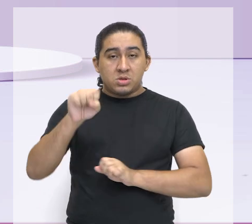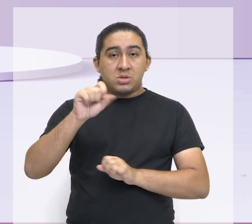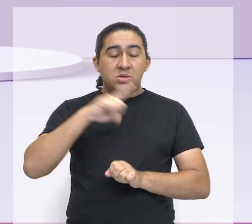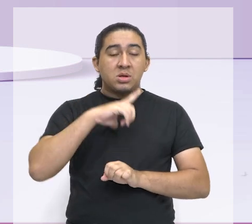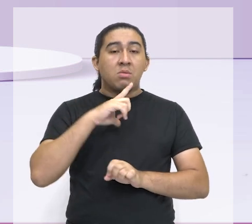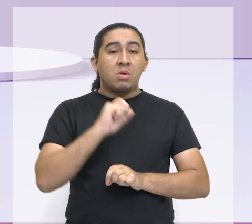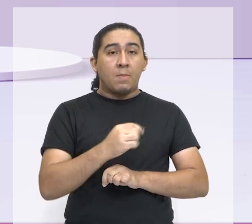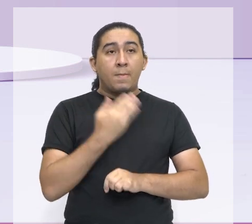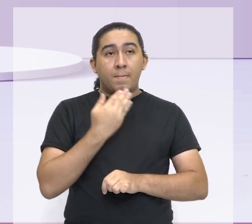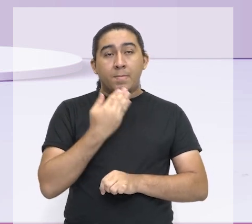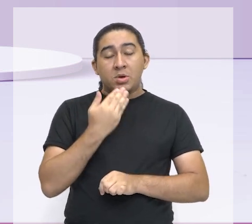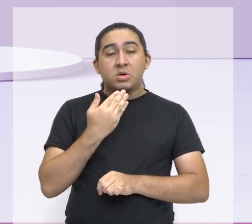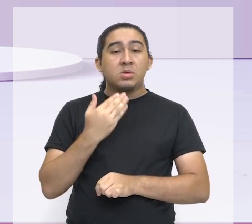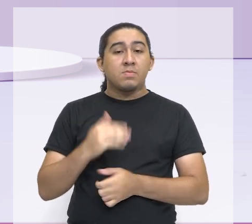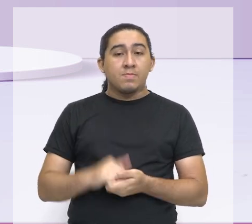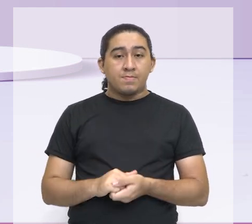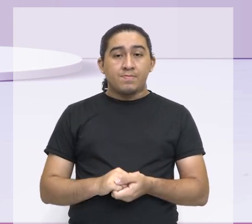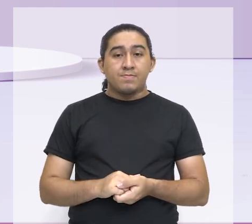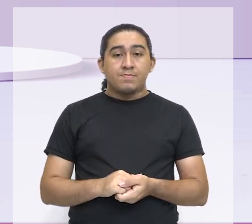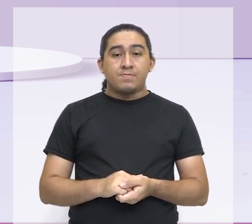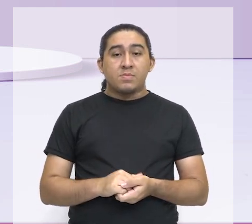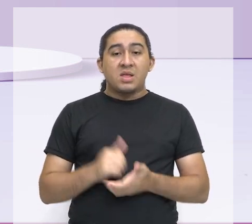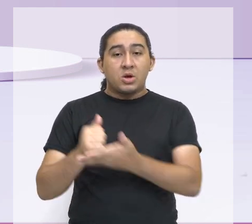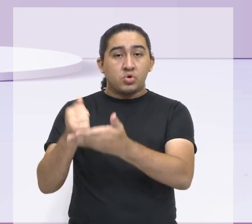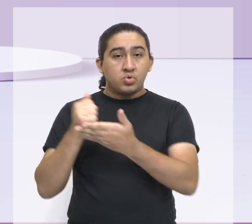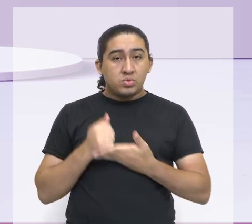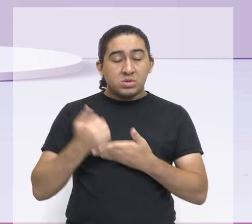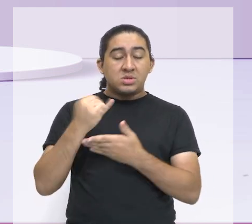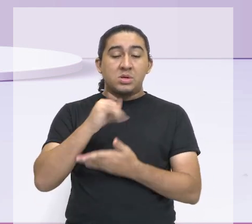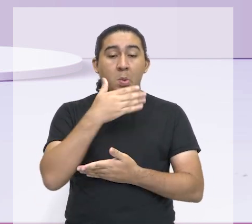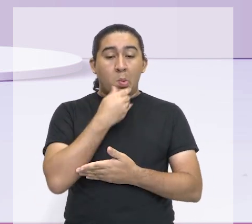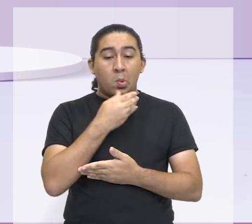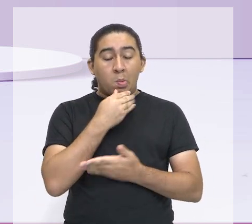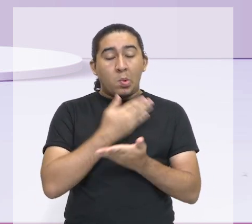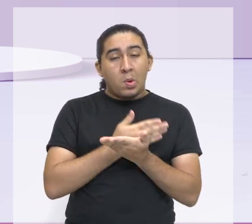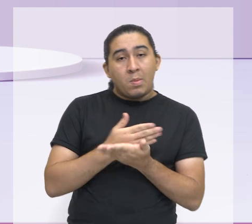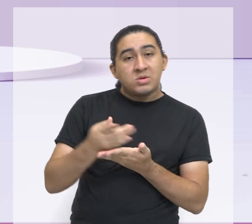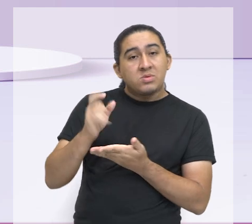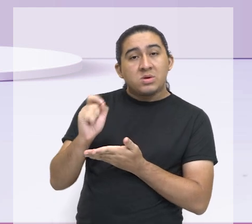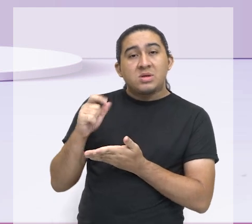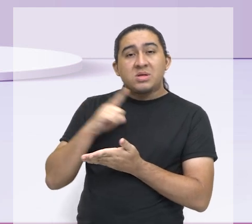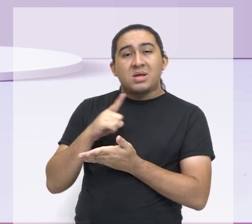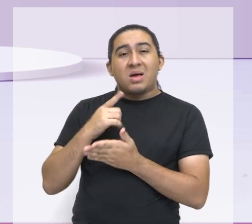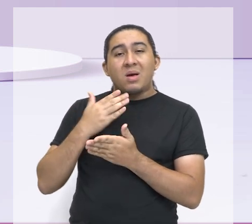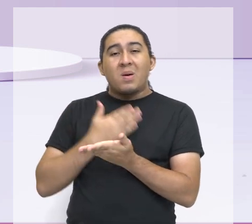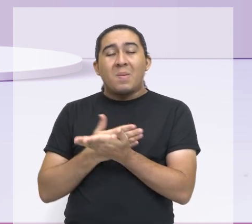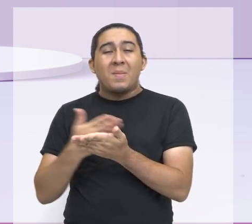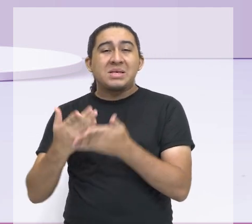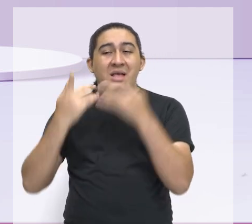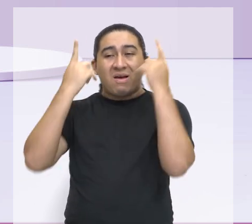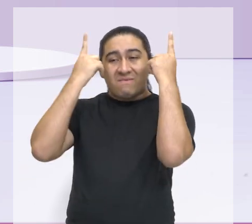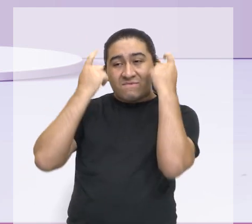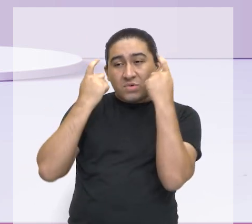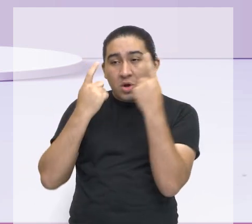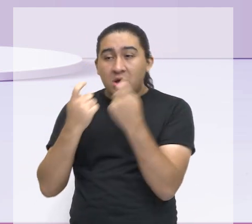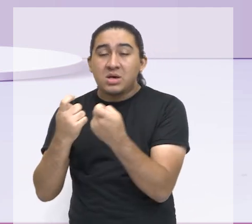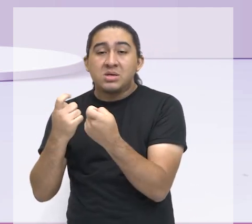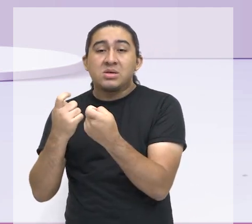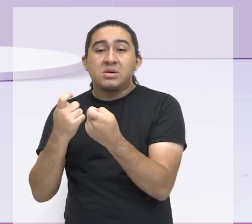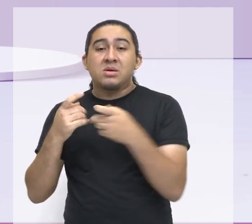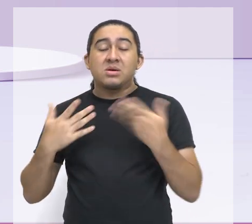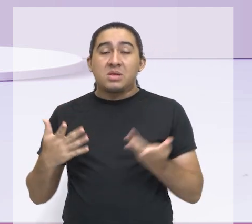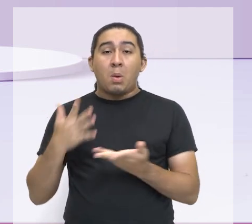recorrer. Quando um homem começa a empurrar uma mulher, começa a mostrar sinais de violência,